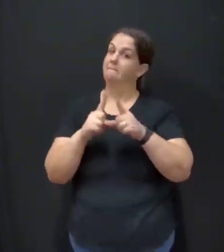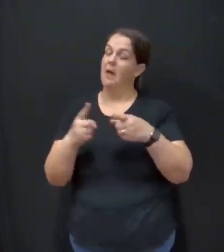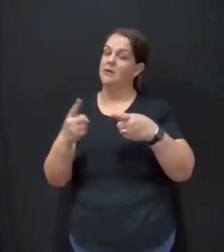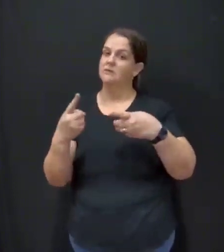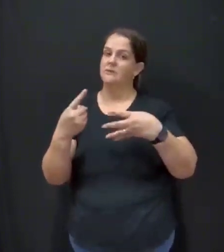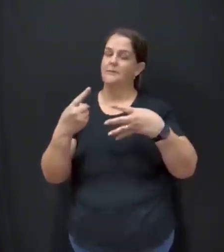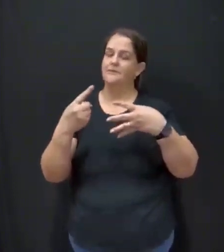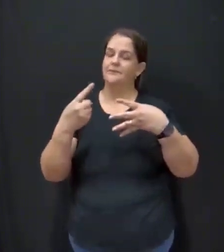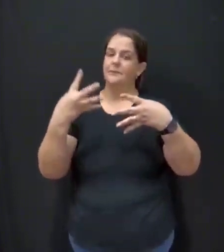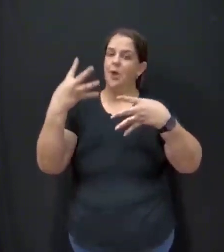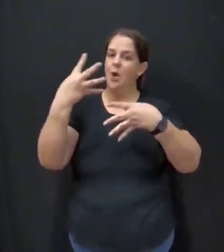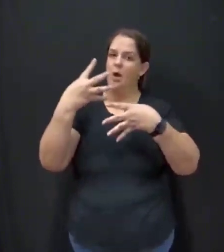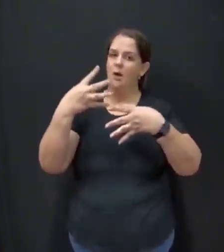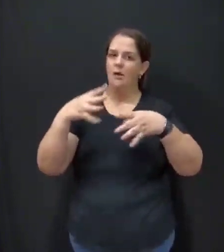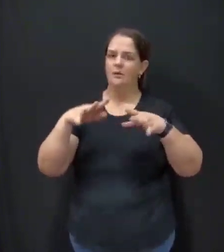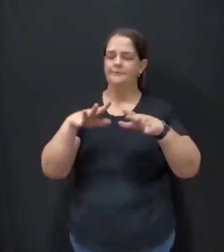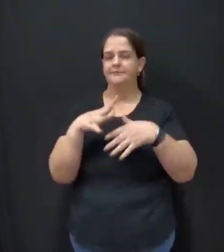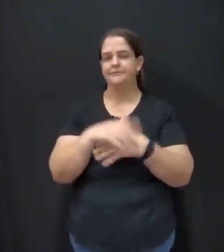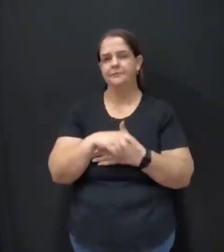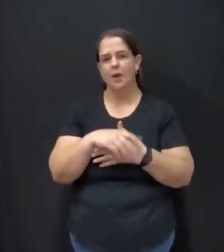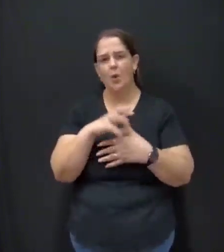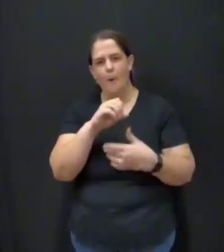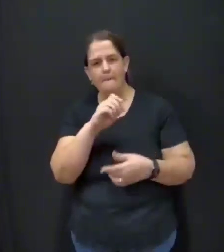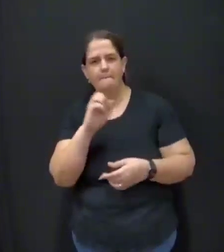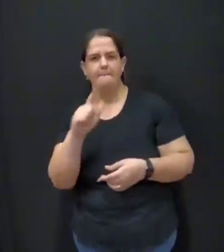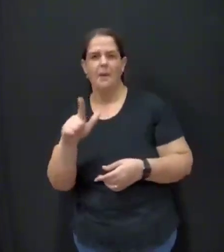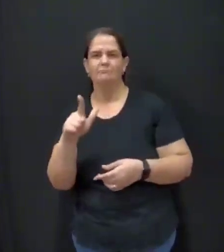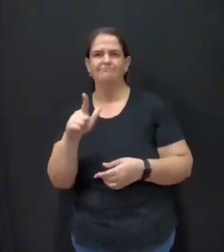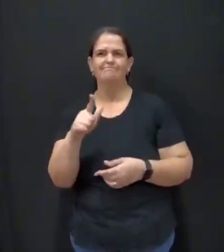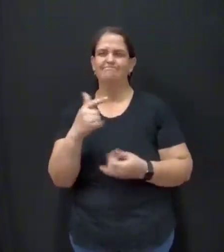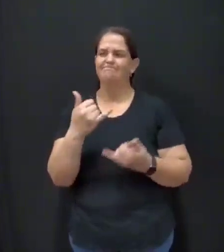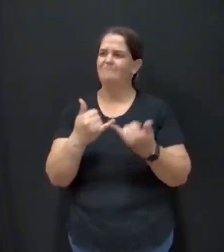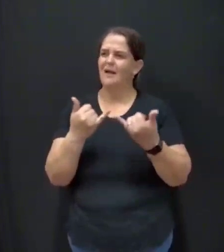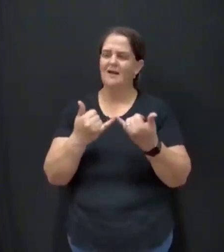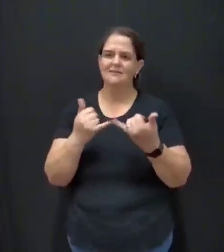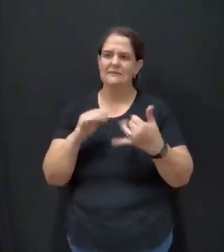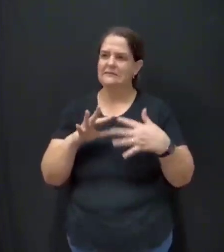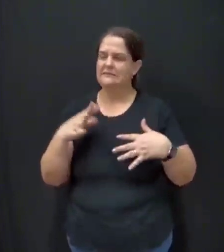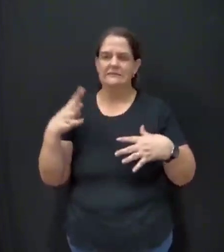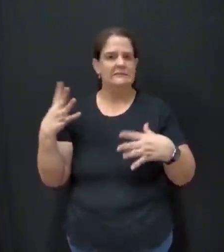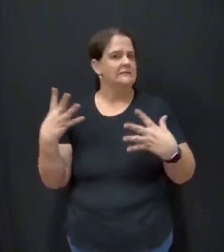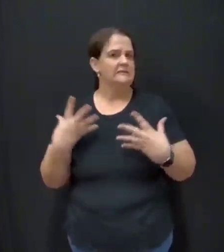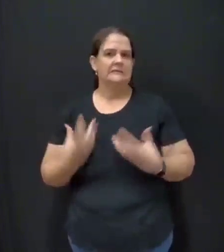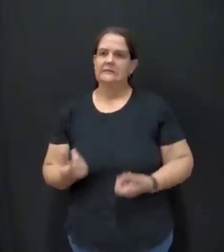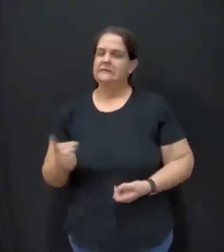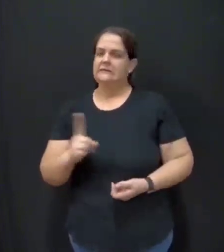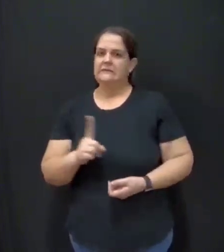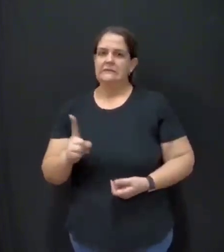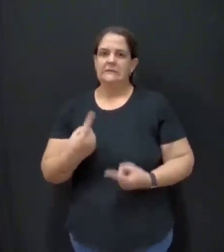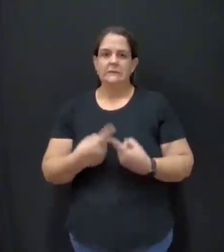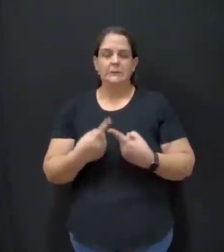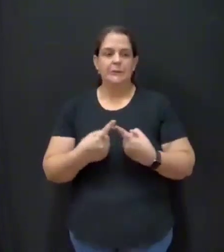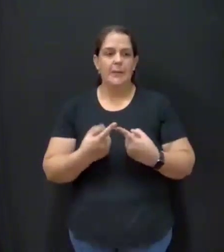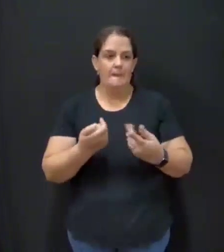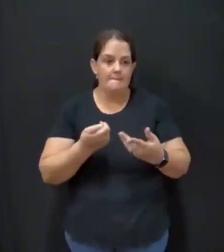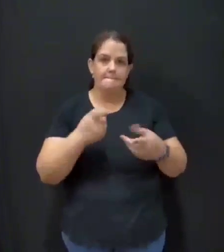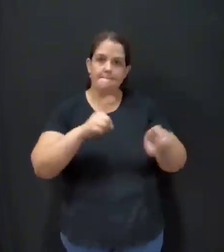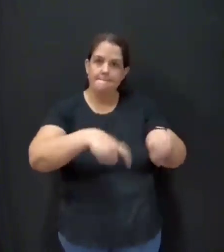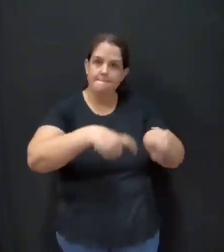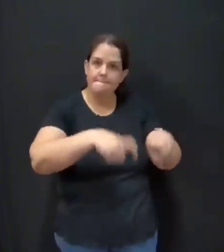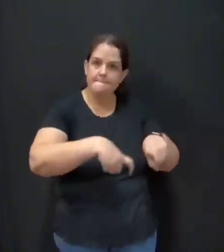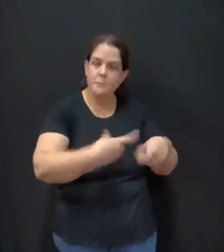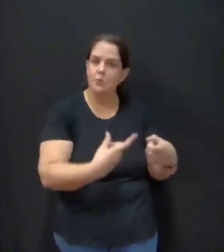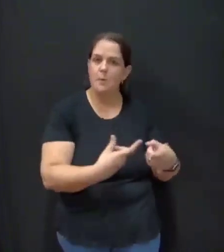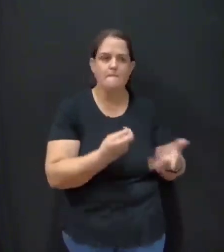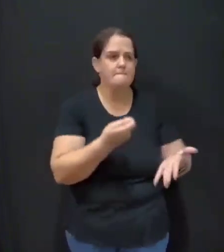O que está acontecendo com a Copel parece que é inconcebível. O produtor rural está pagando um serviço que não